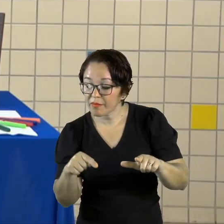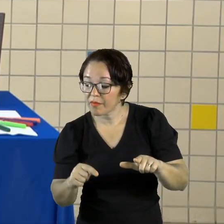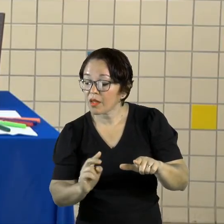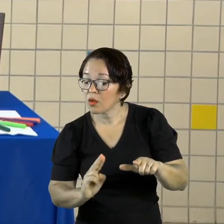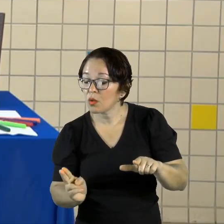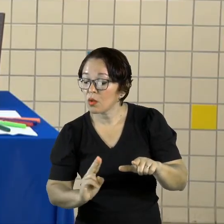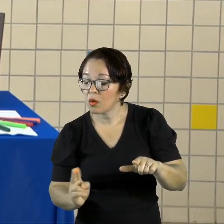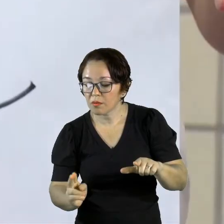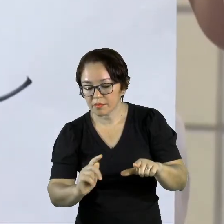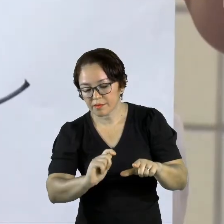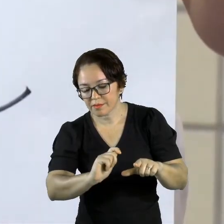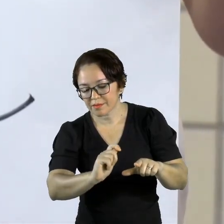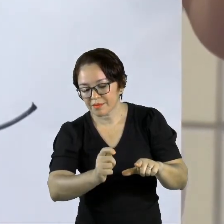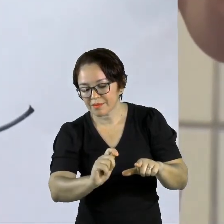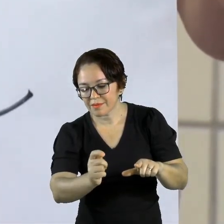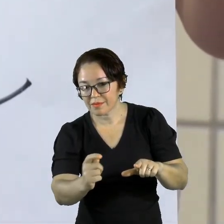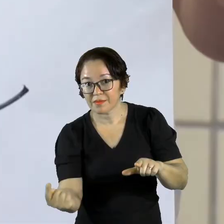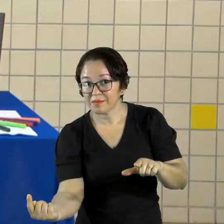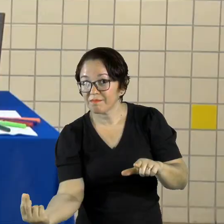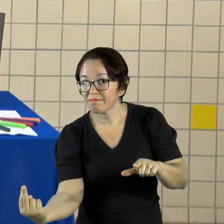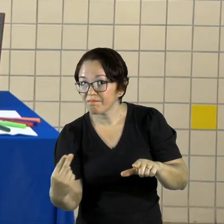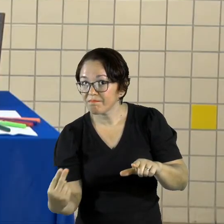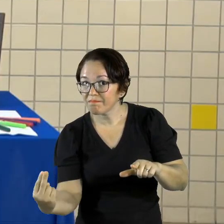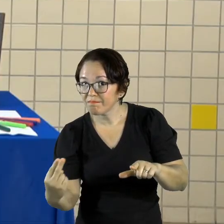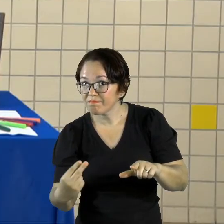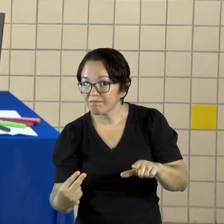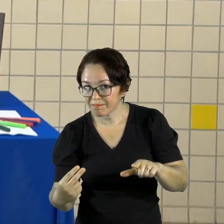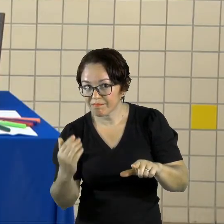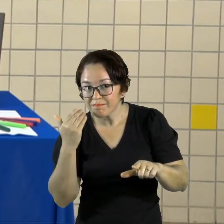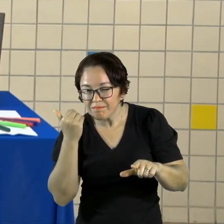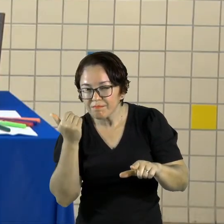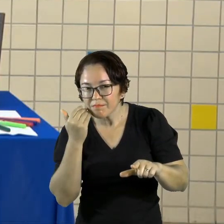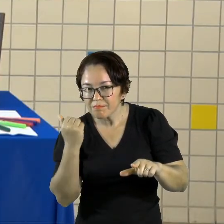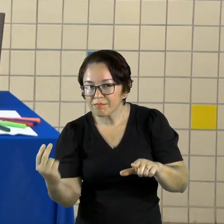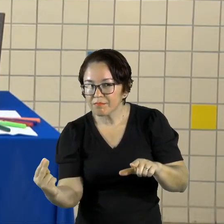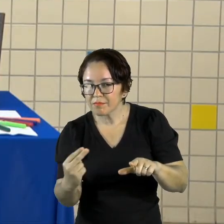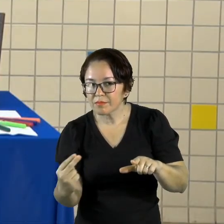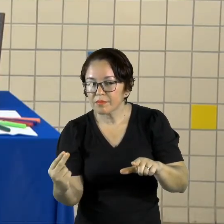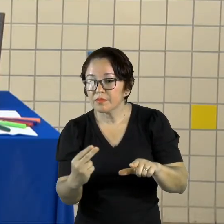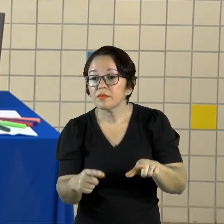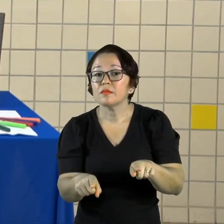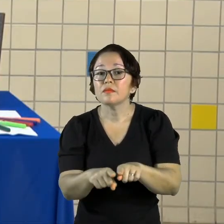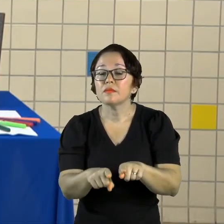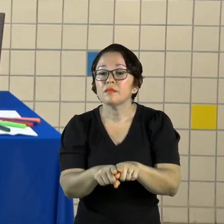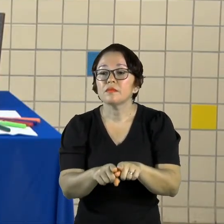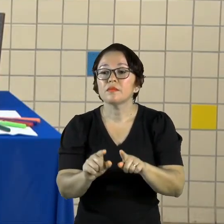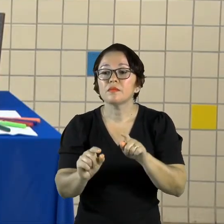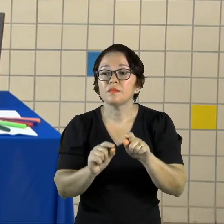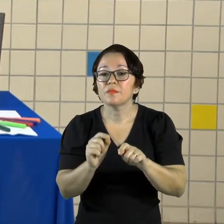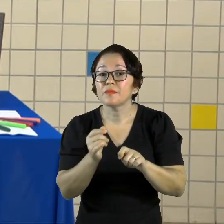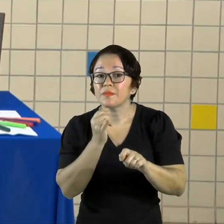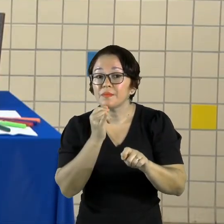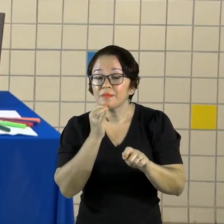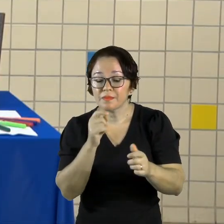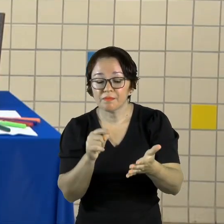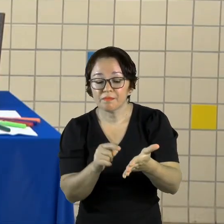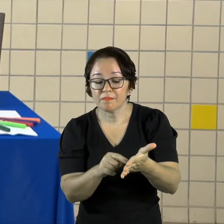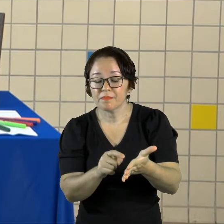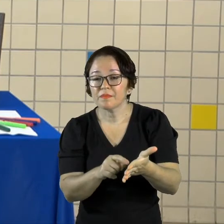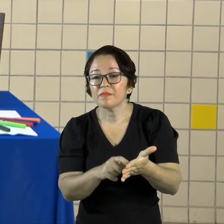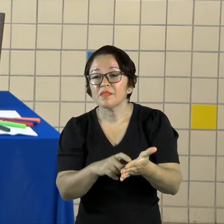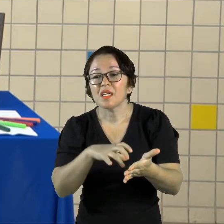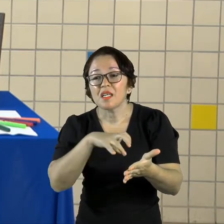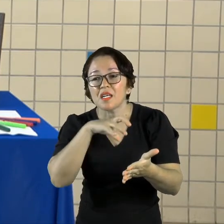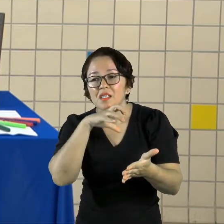possa observar a escrita E coloque também Uma característica daquele bichinho Essa